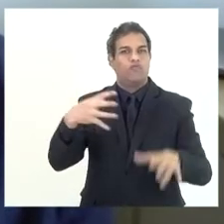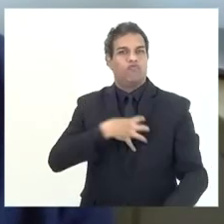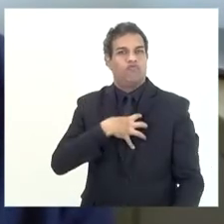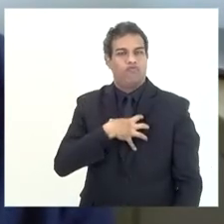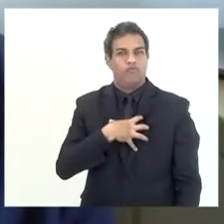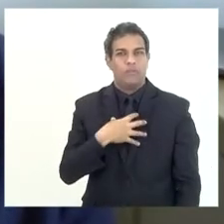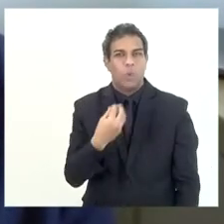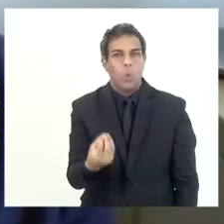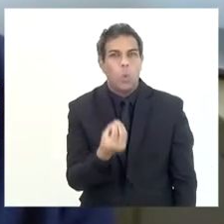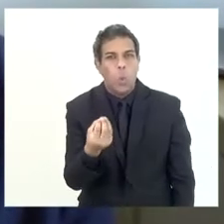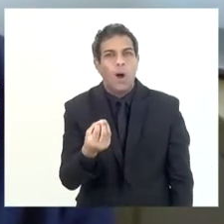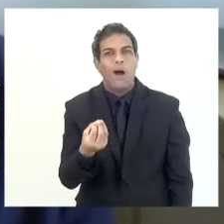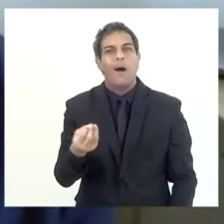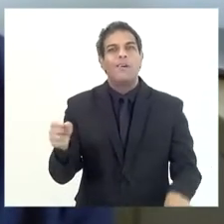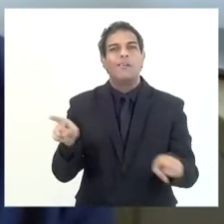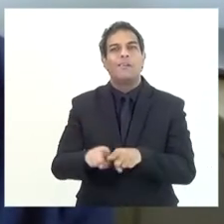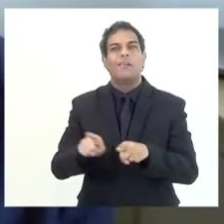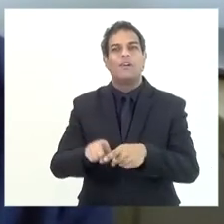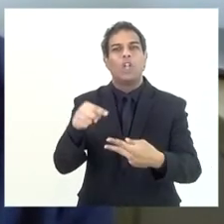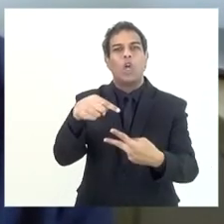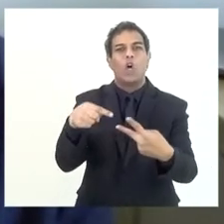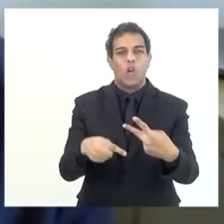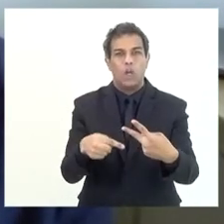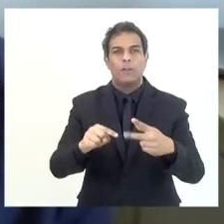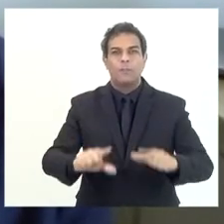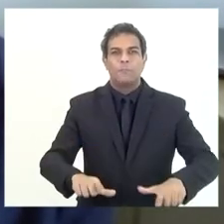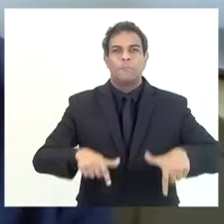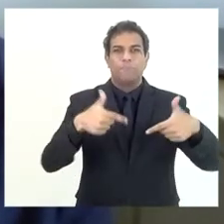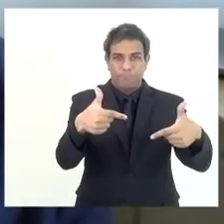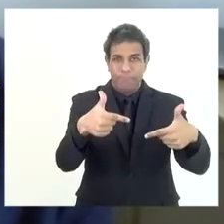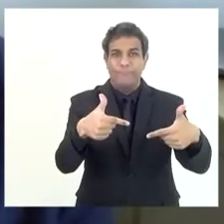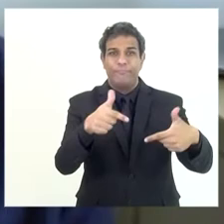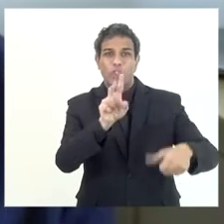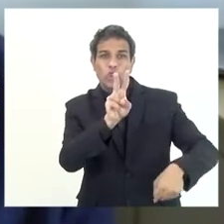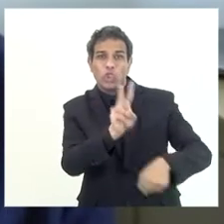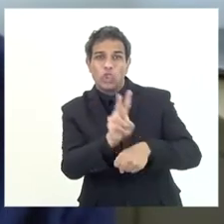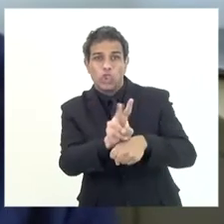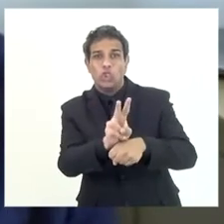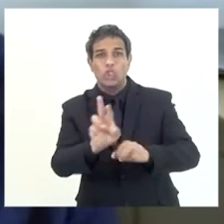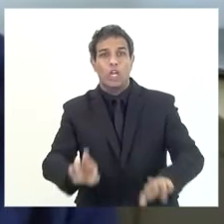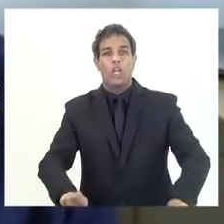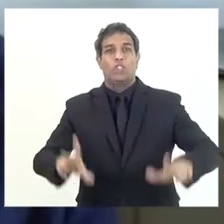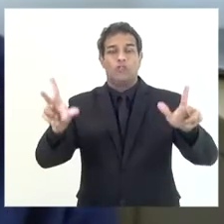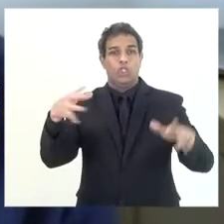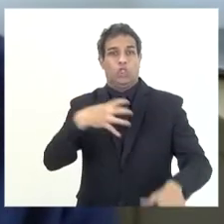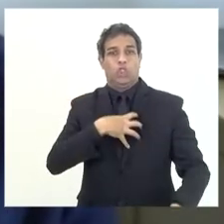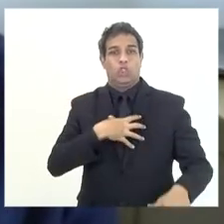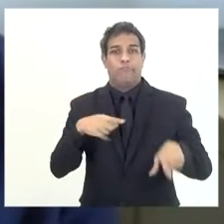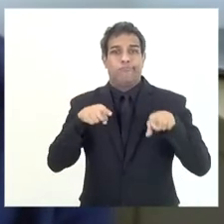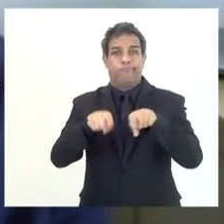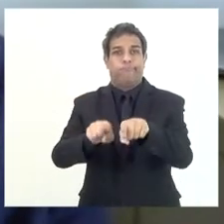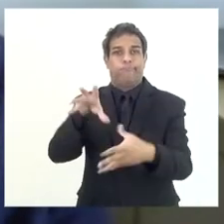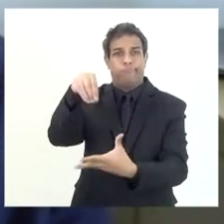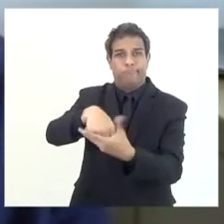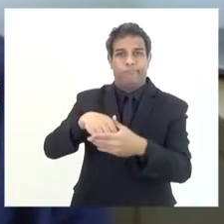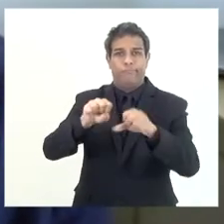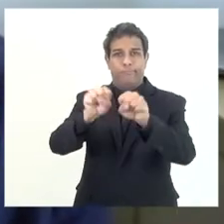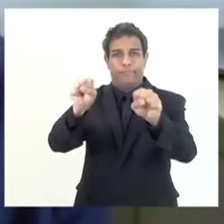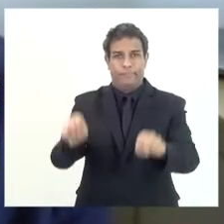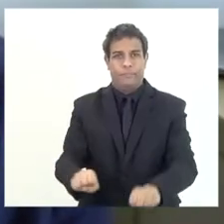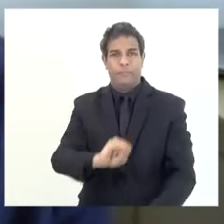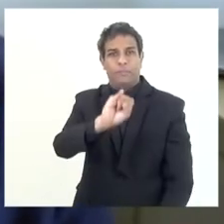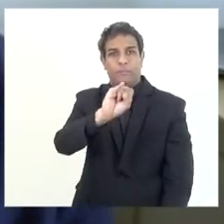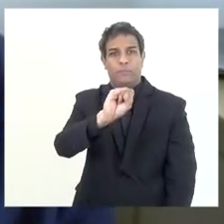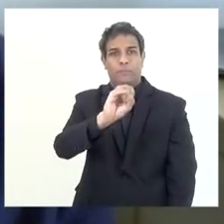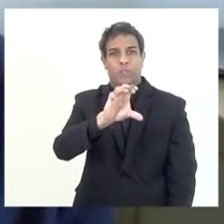porque também são duas prestações de contas distintas. O ICMS vai